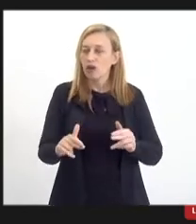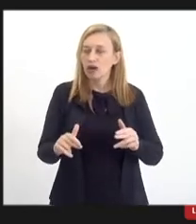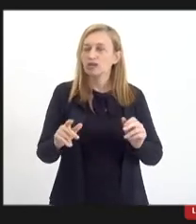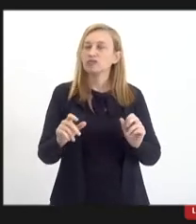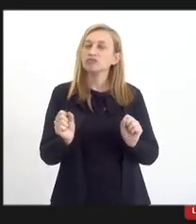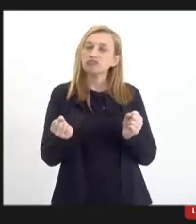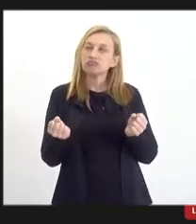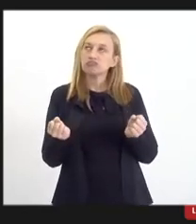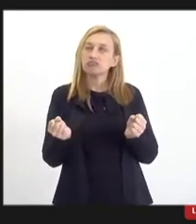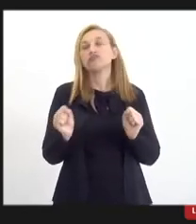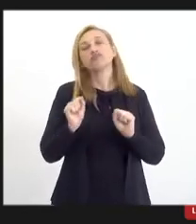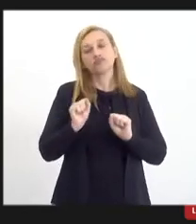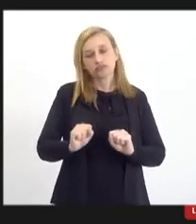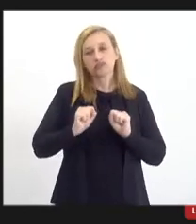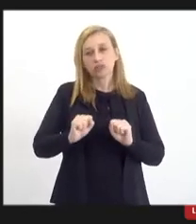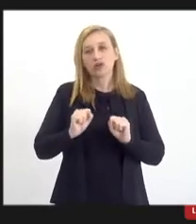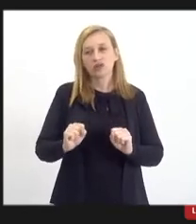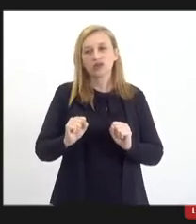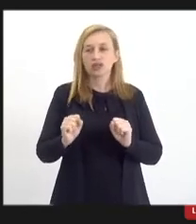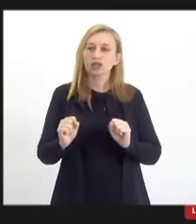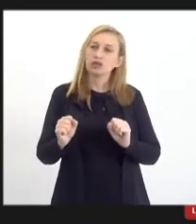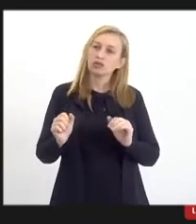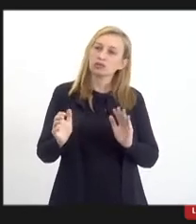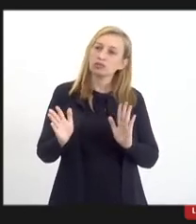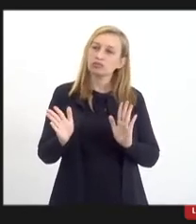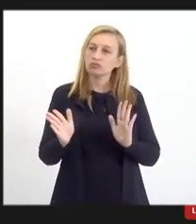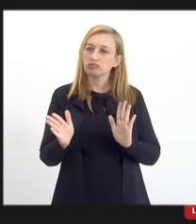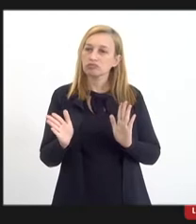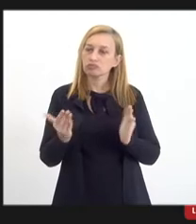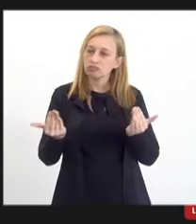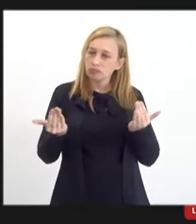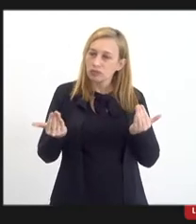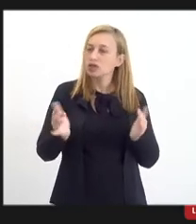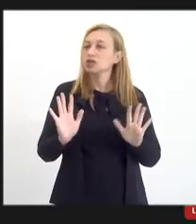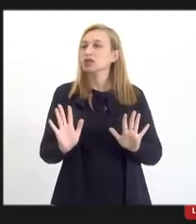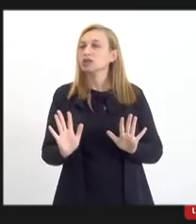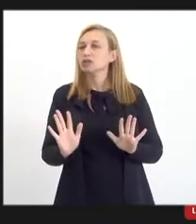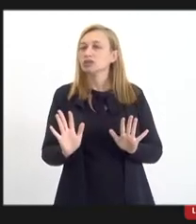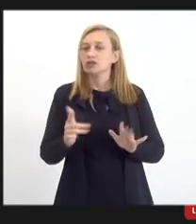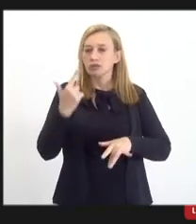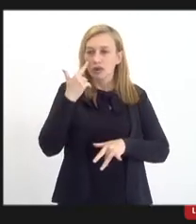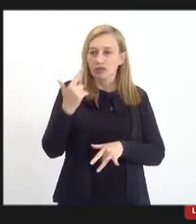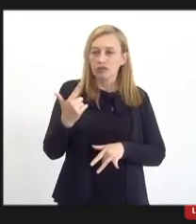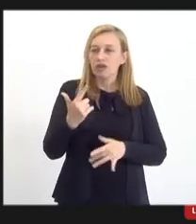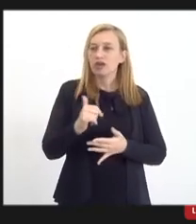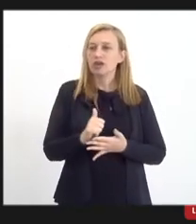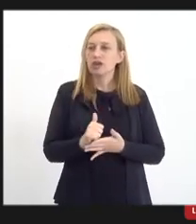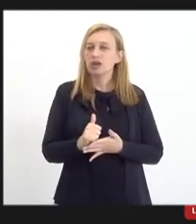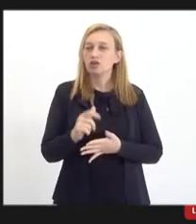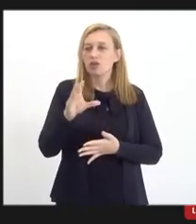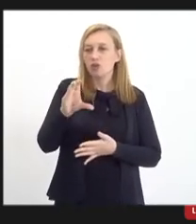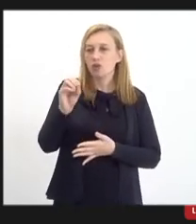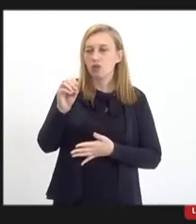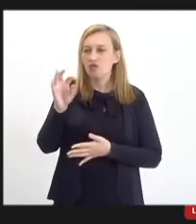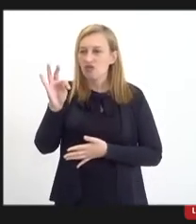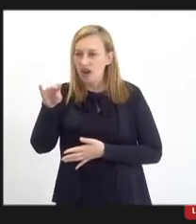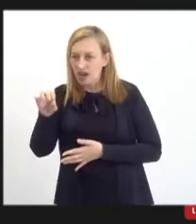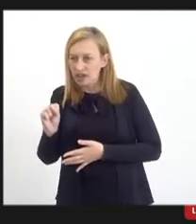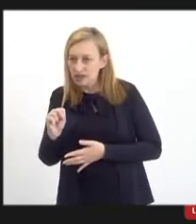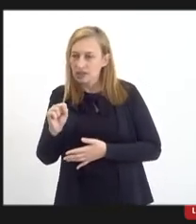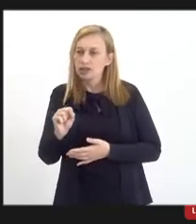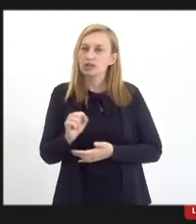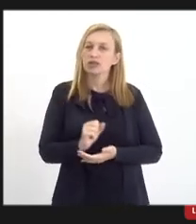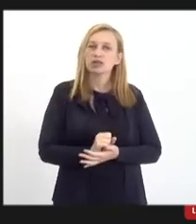gente, né, pode fazer alguma proposição para internalizar isso no convênio com o FAS, acho que ainda vai ser, né,